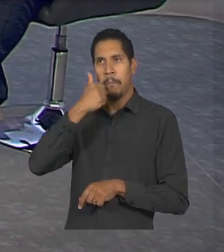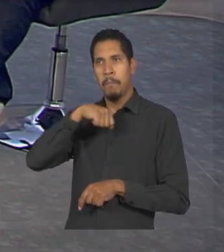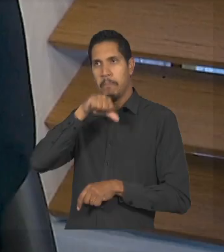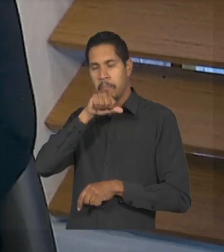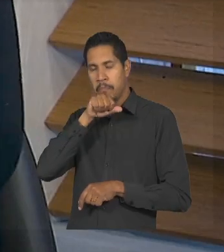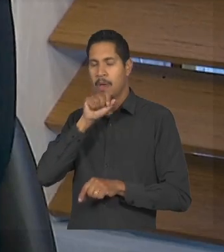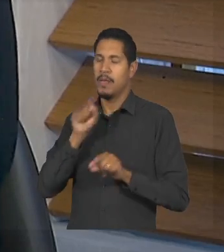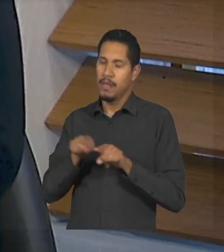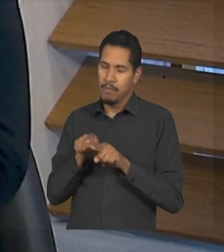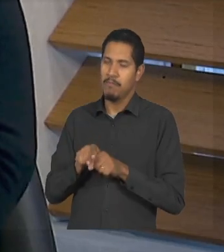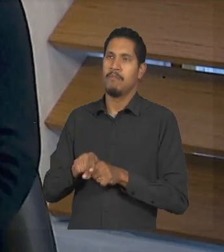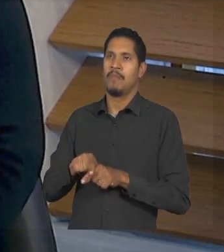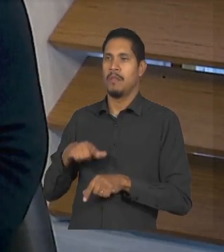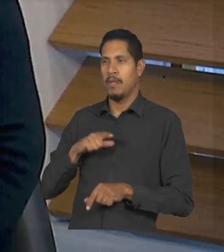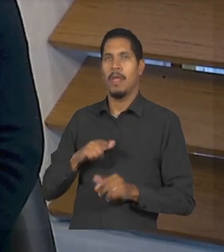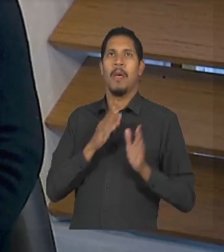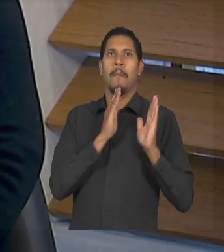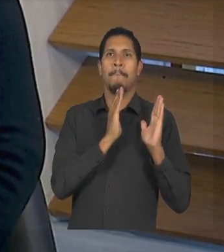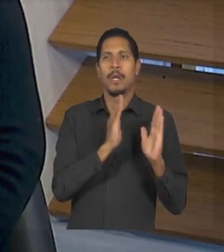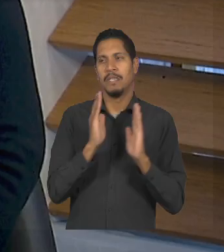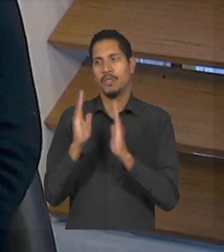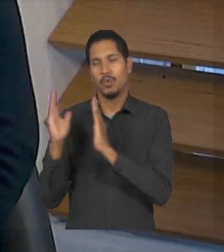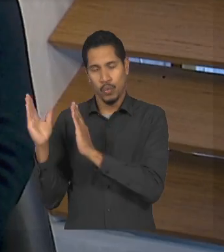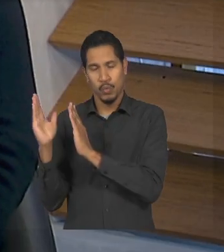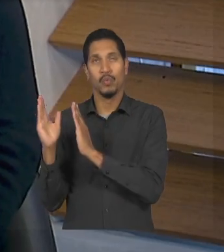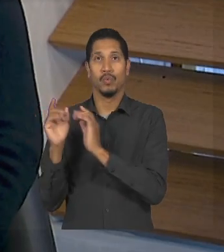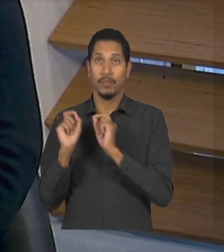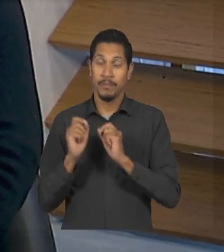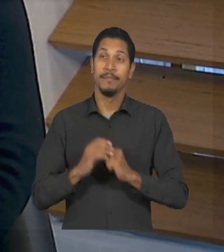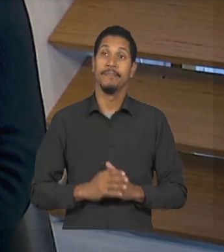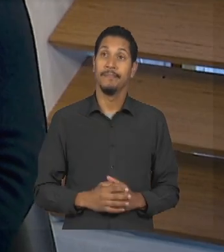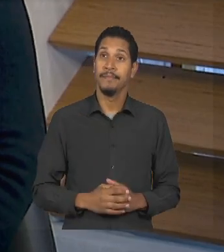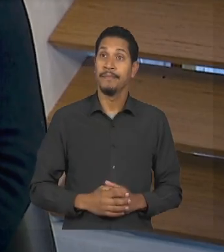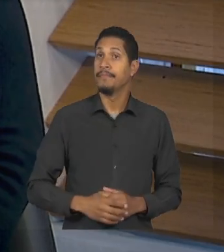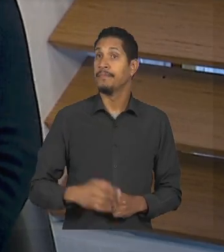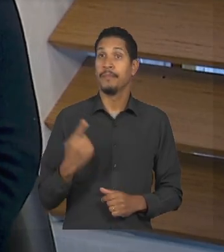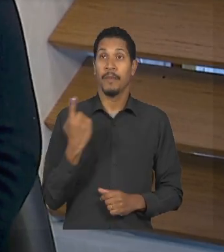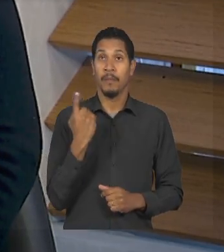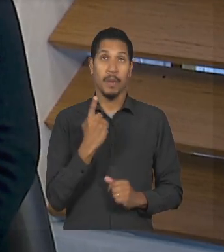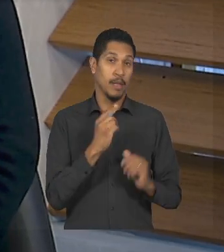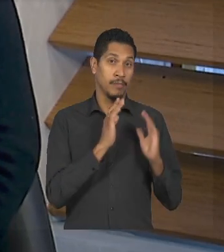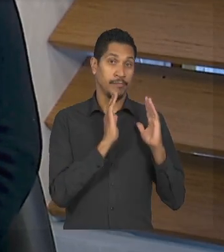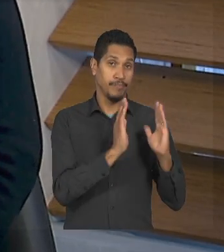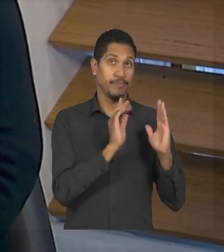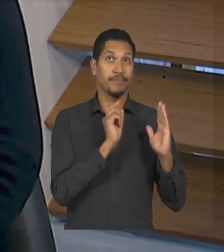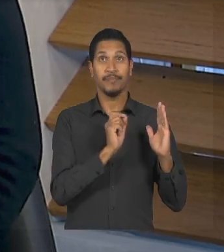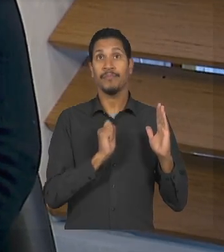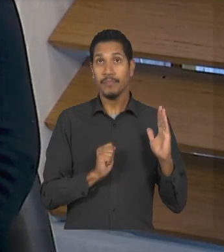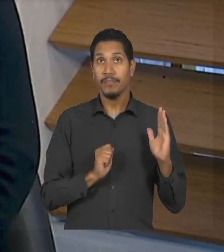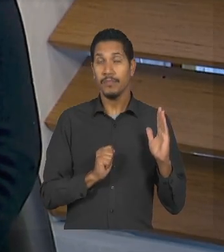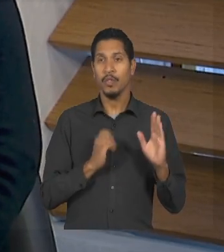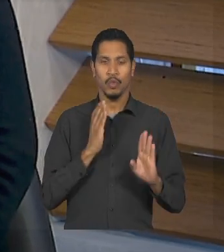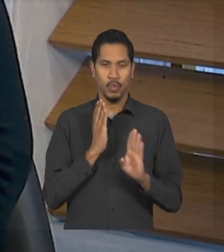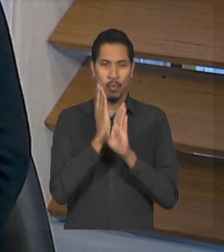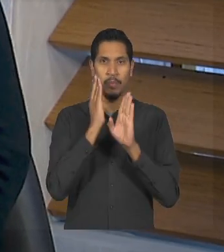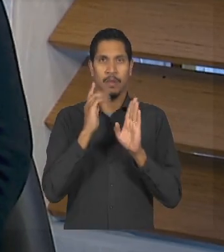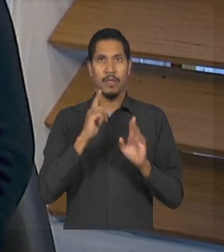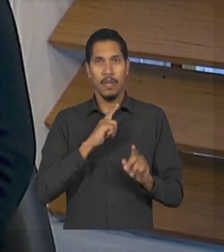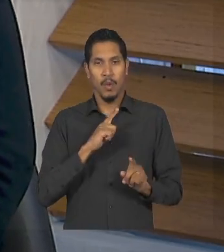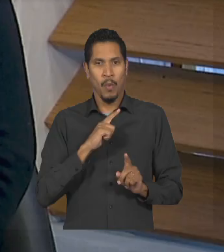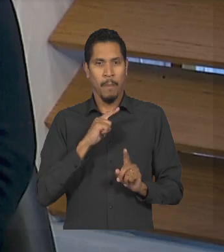processo por vários processos né é primeiro quando você se descobre mãe